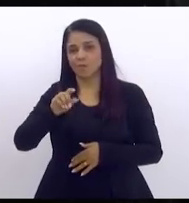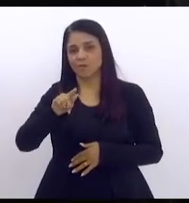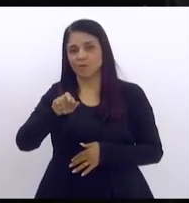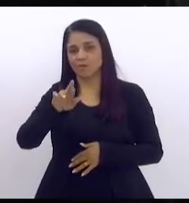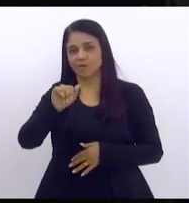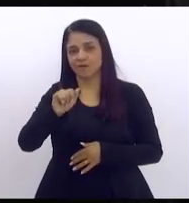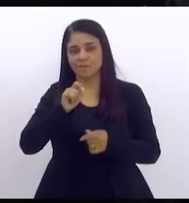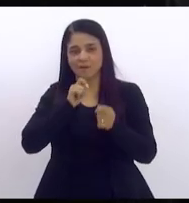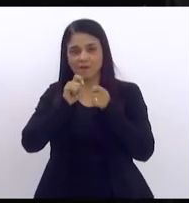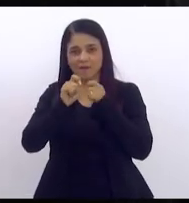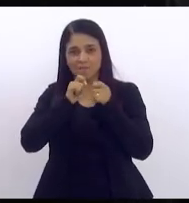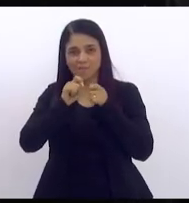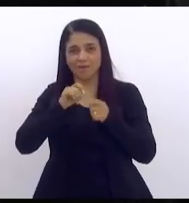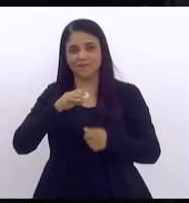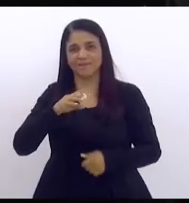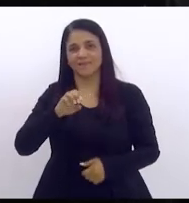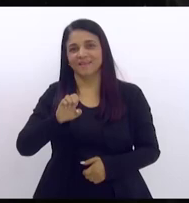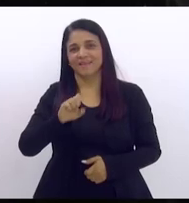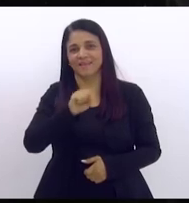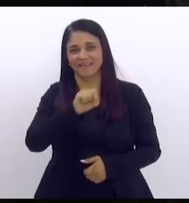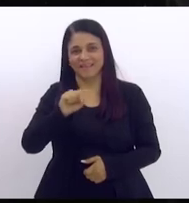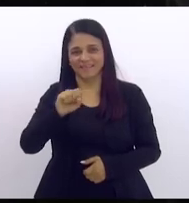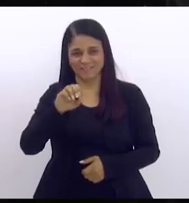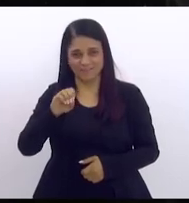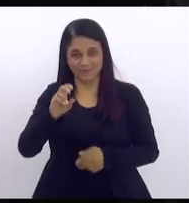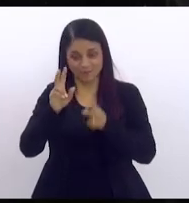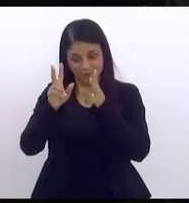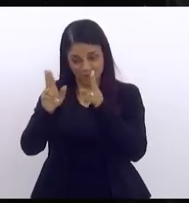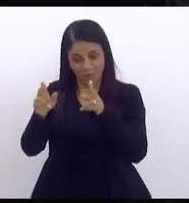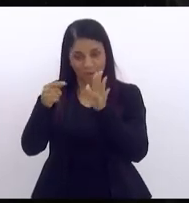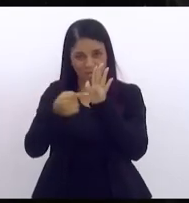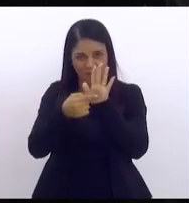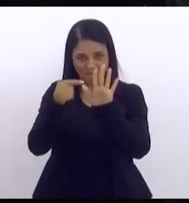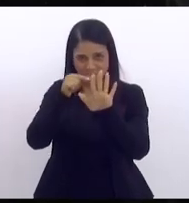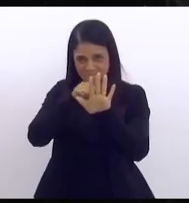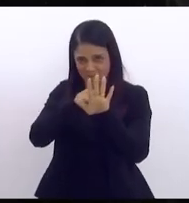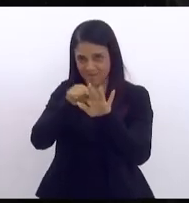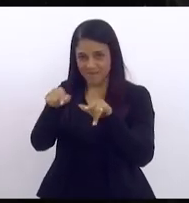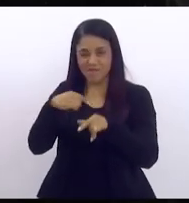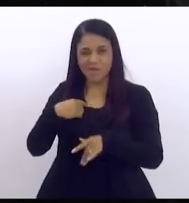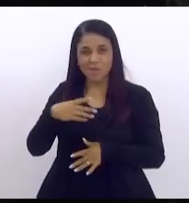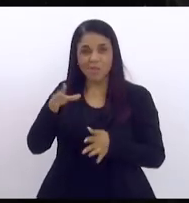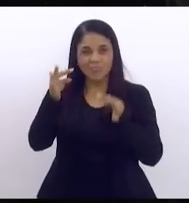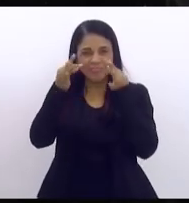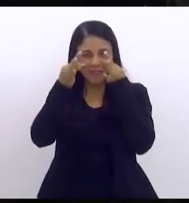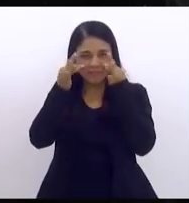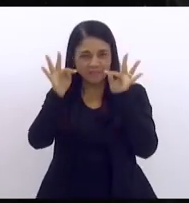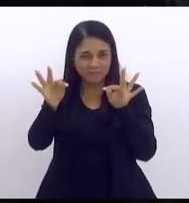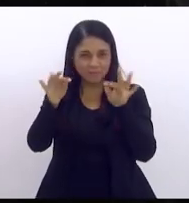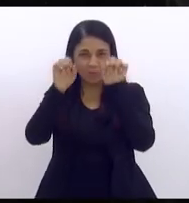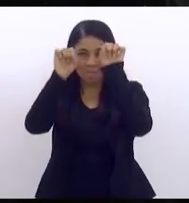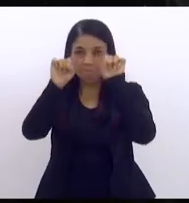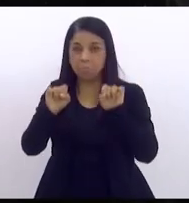era o repórter eu sou aqui testemunha ocular da história muito obrigado